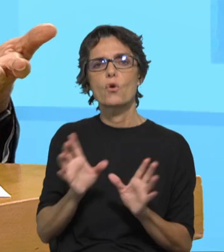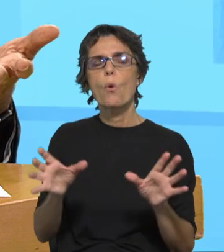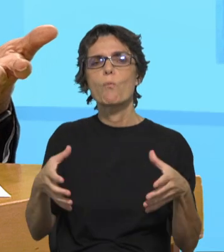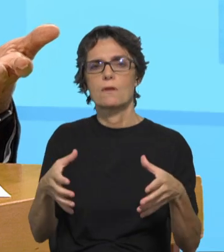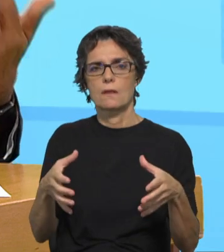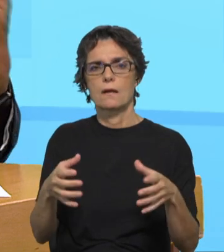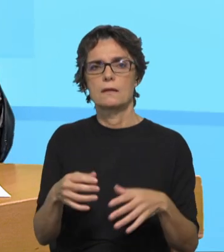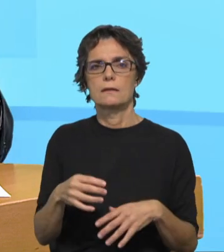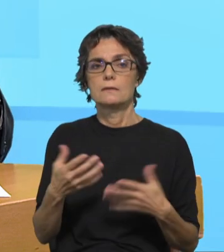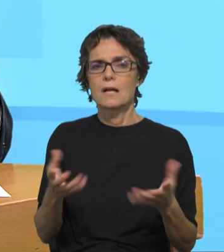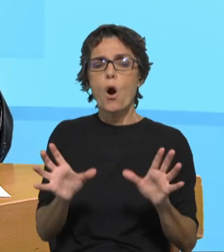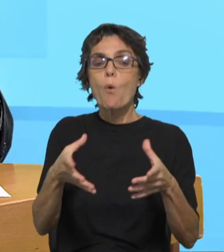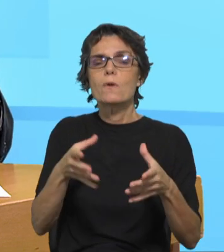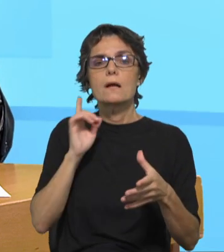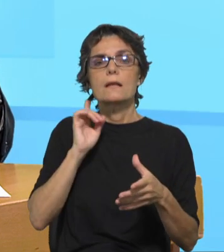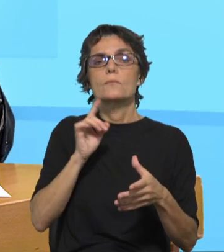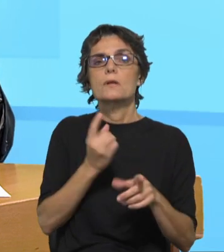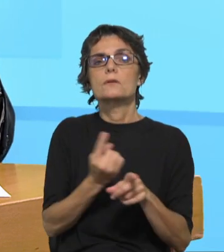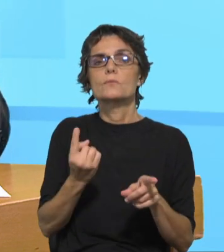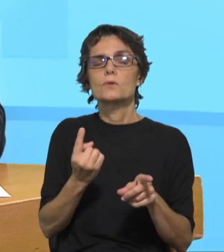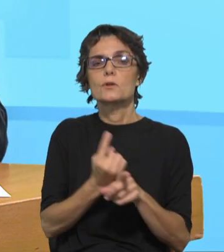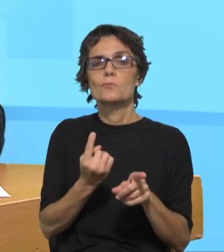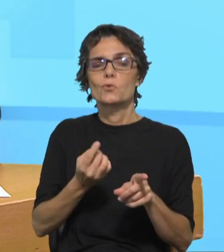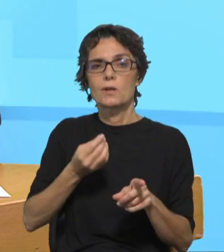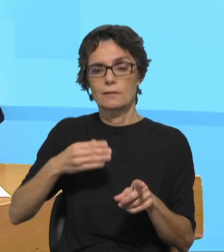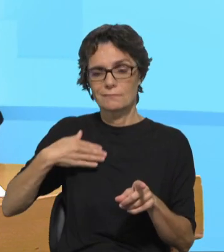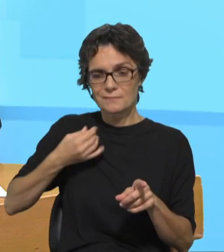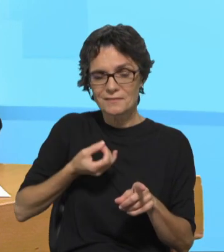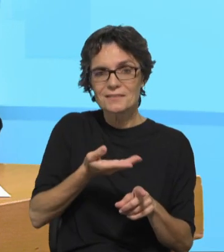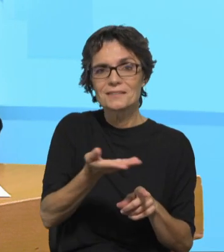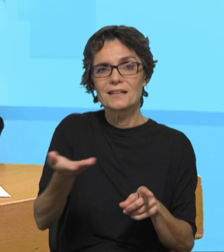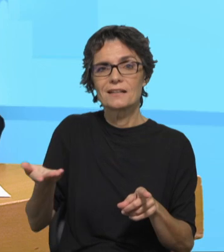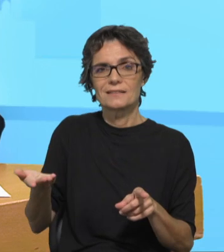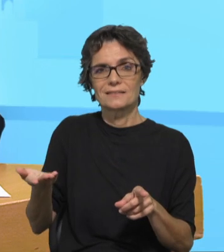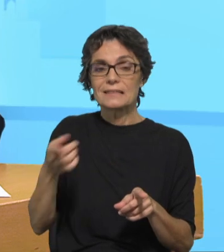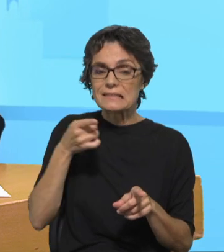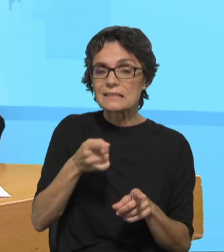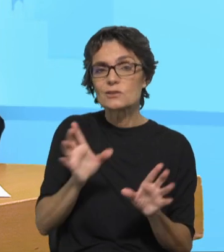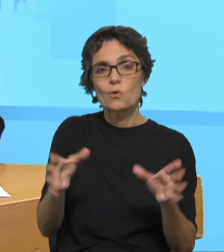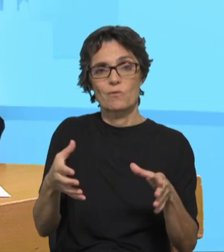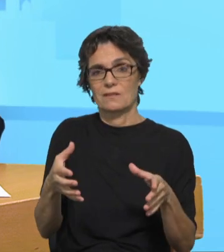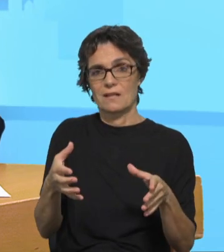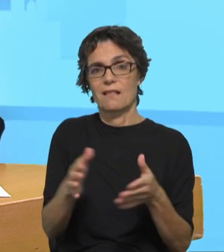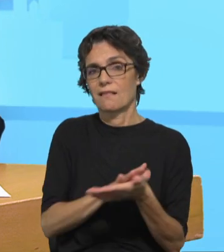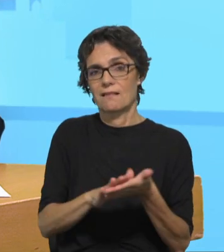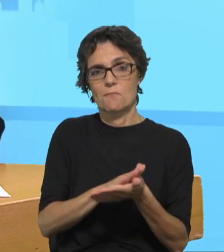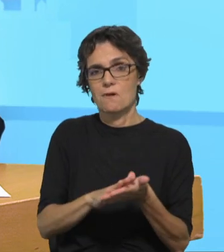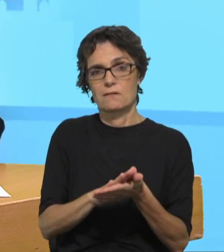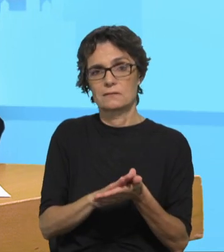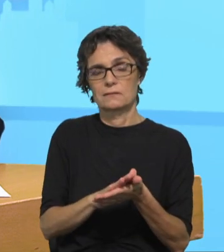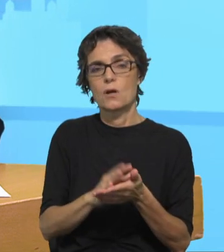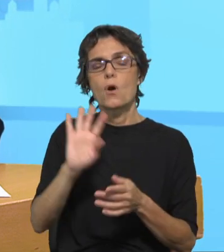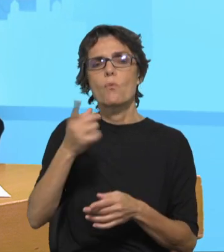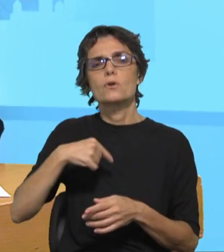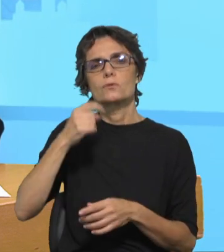capaz de fazer a experiência do perdão e testemunhar esse perdão, não é? A lógica de perdoar